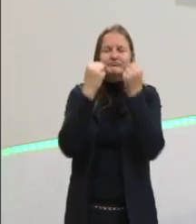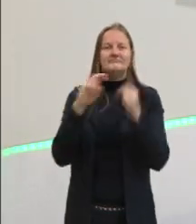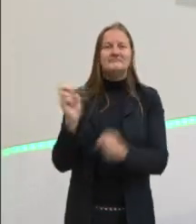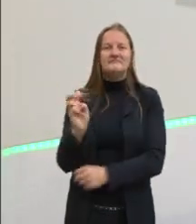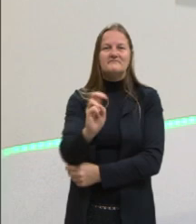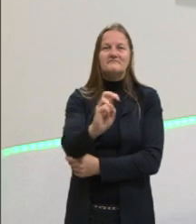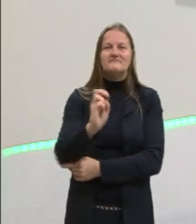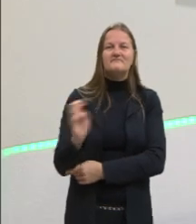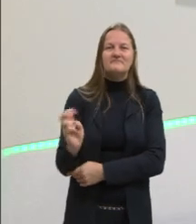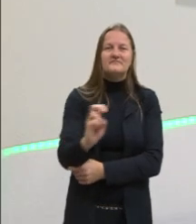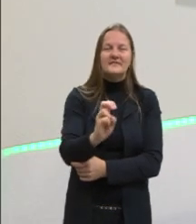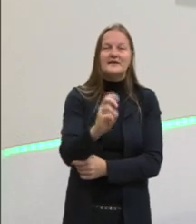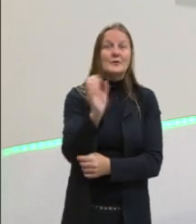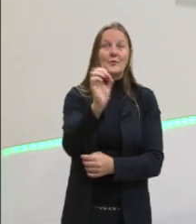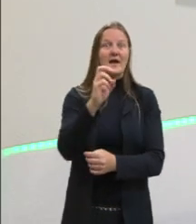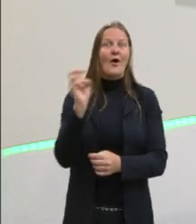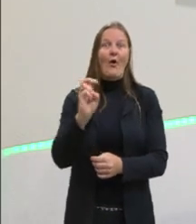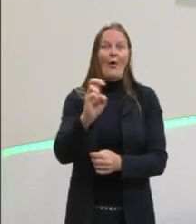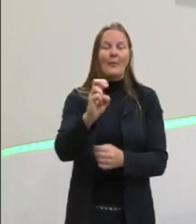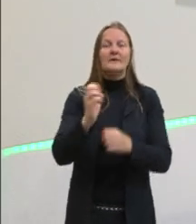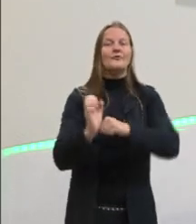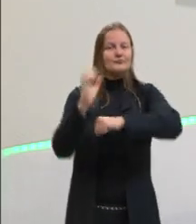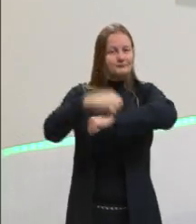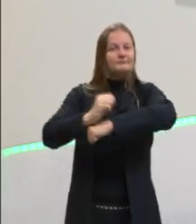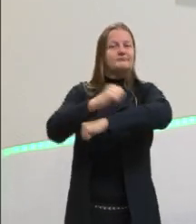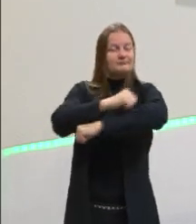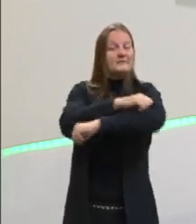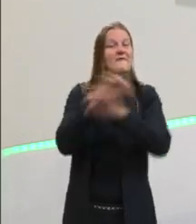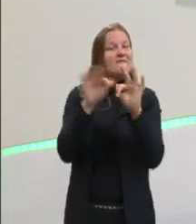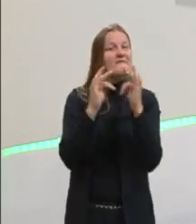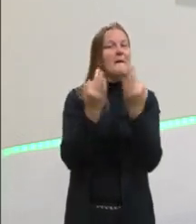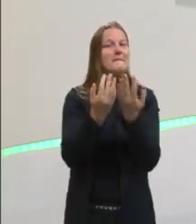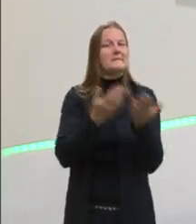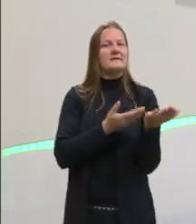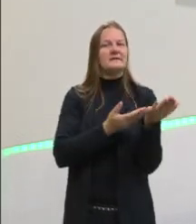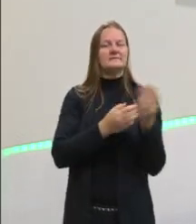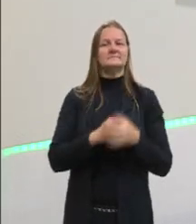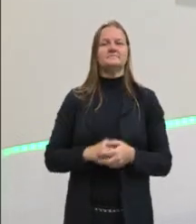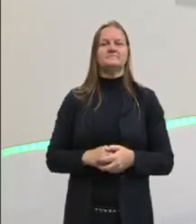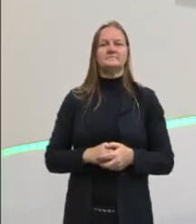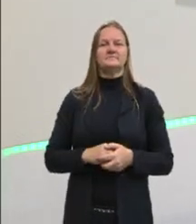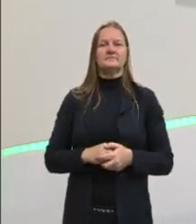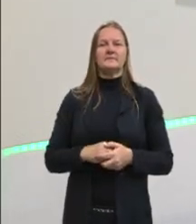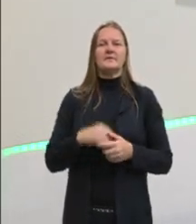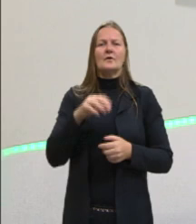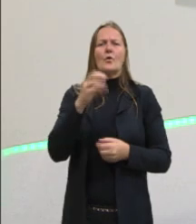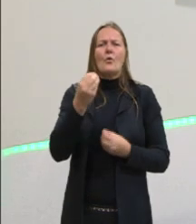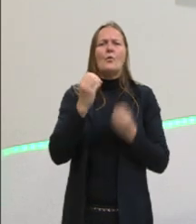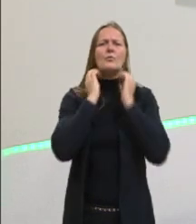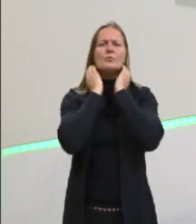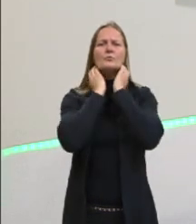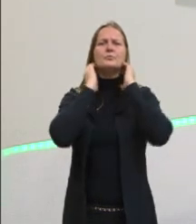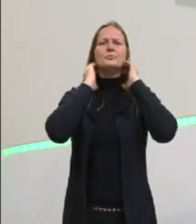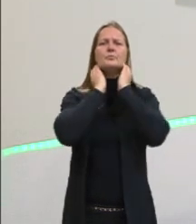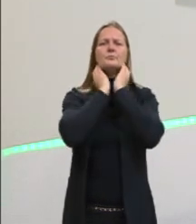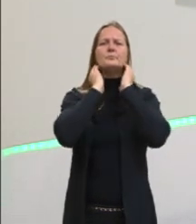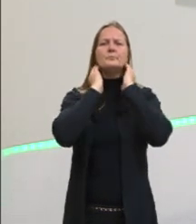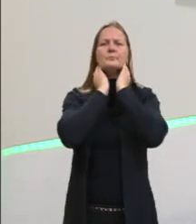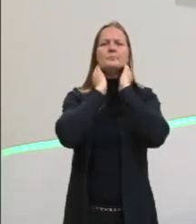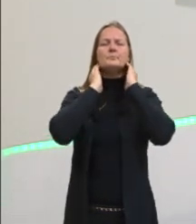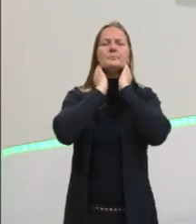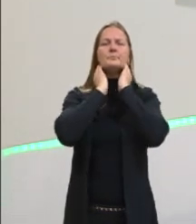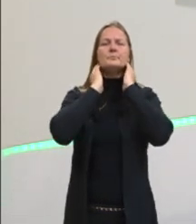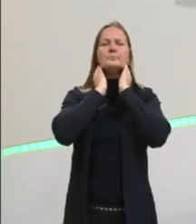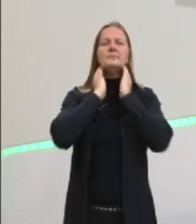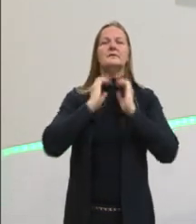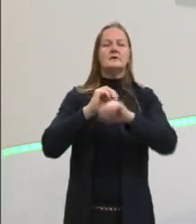de cobras cegas. Mas não são cobras, são anfíbios. A respiração dos anfíbios, então. Pode ser cutânea, através